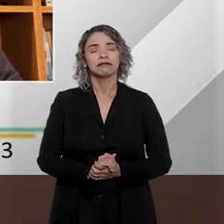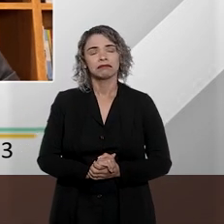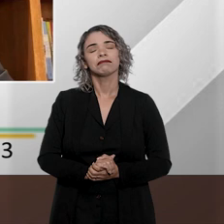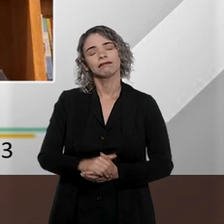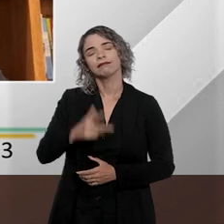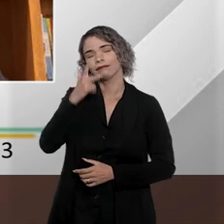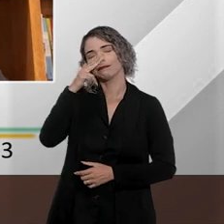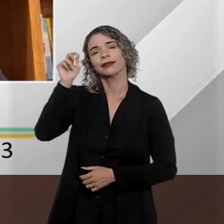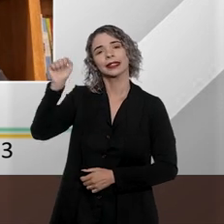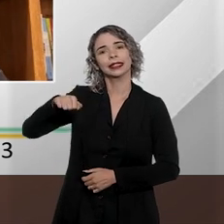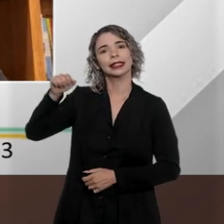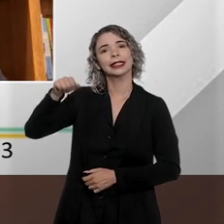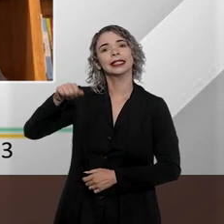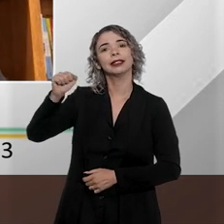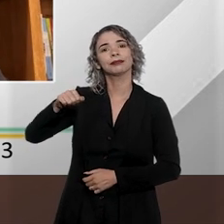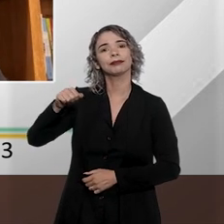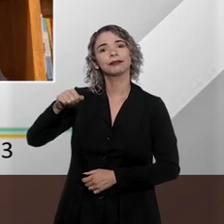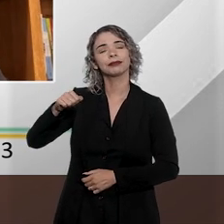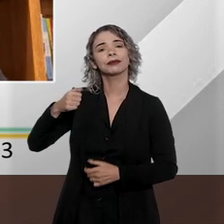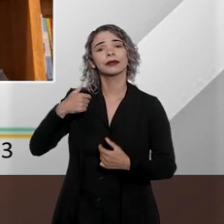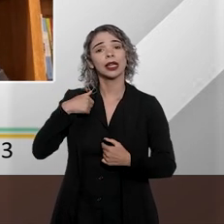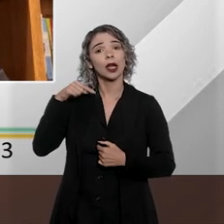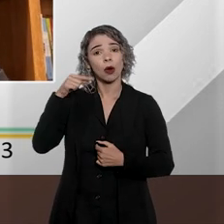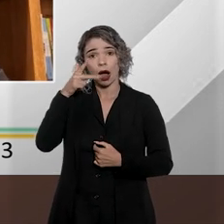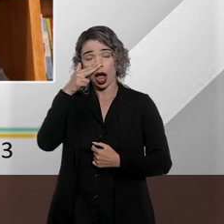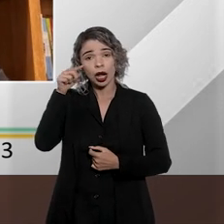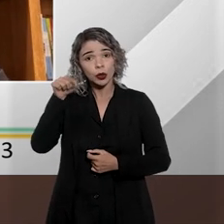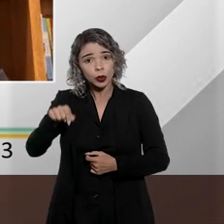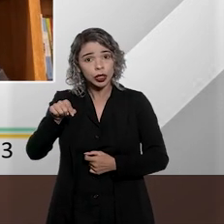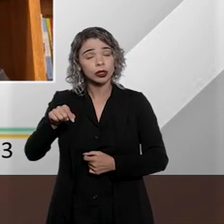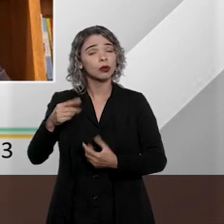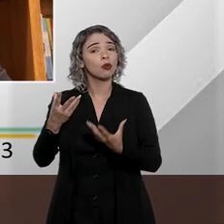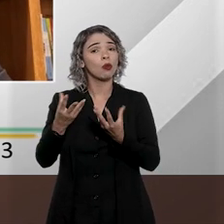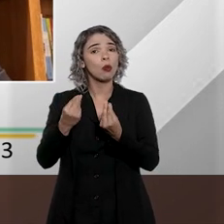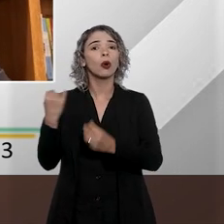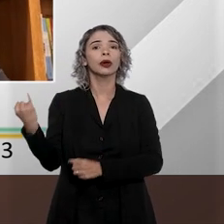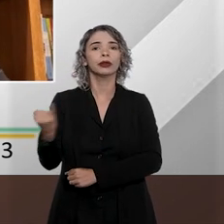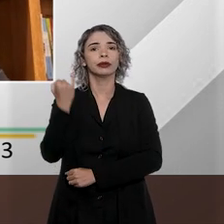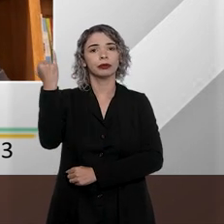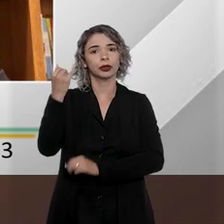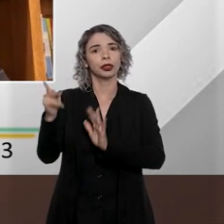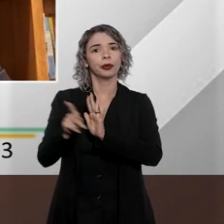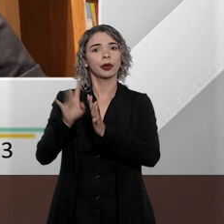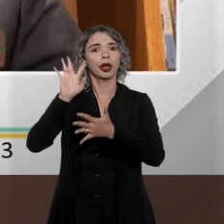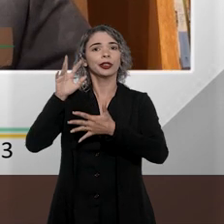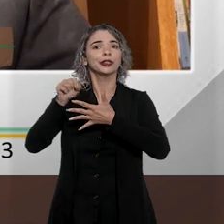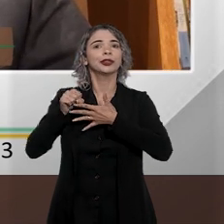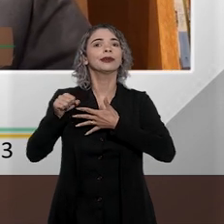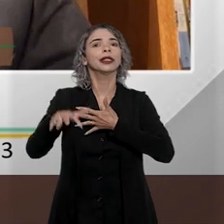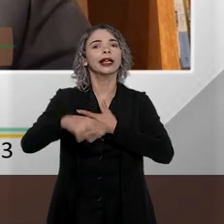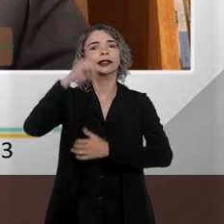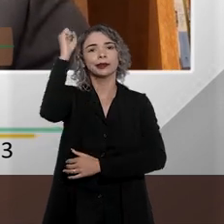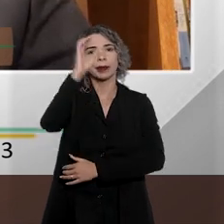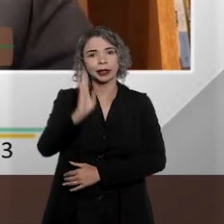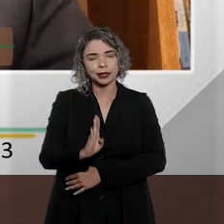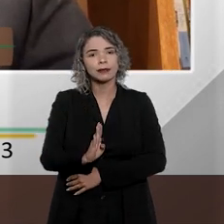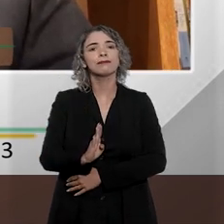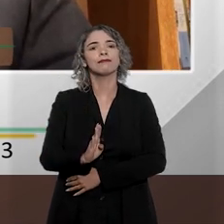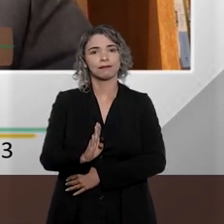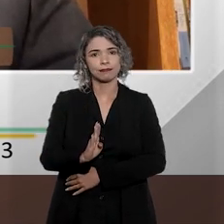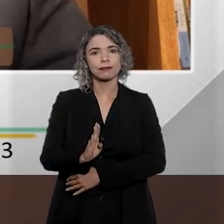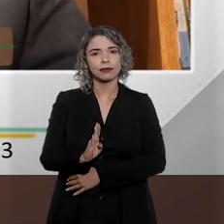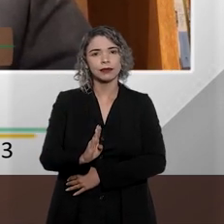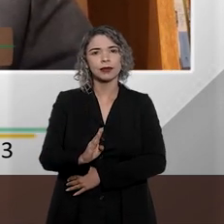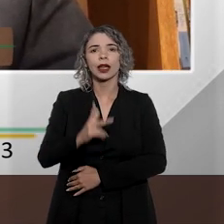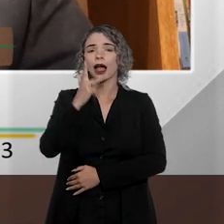Acredito que sim, Fátima. Eu realmente considero esse um precedente muito importante na jurisprudência brasileira. Creio que